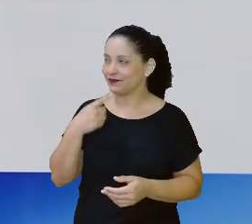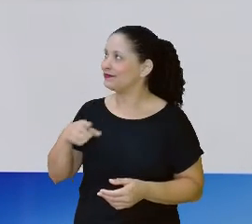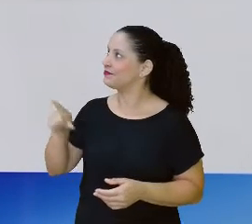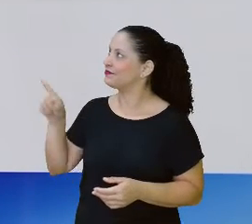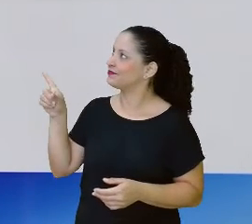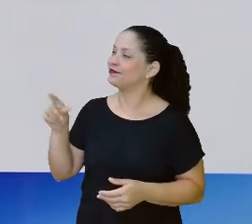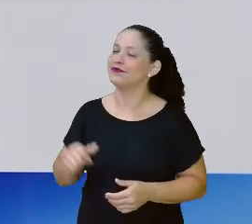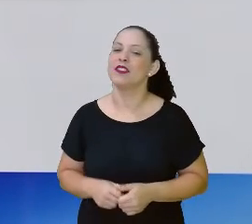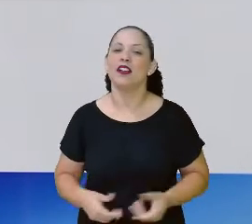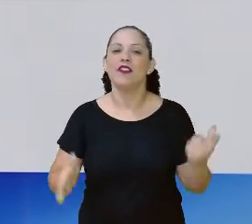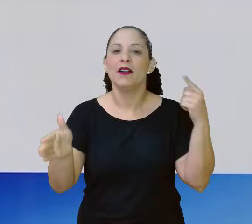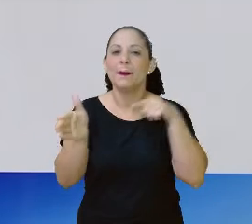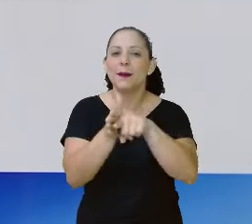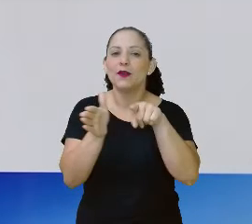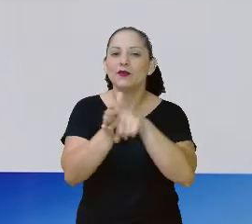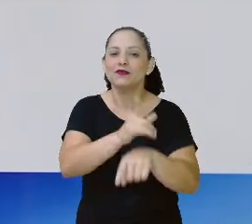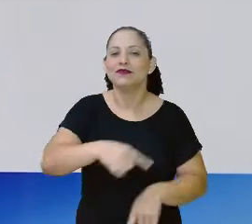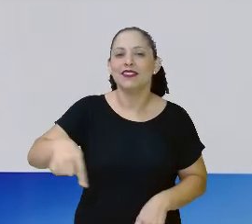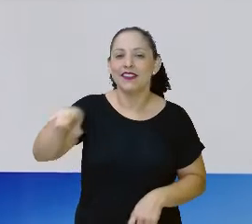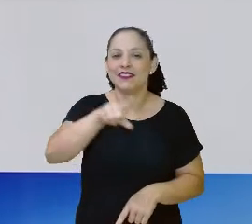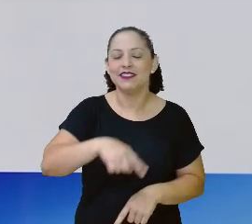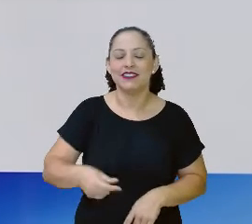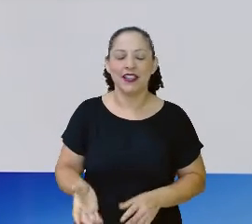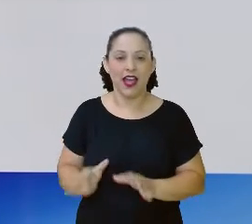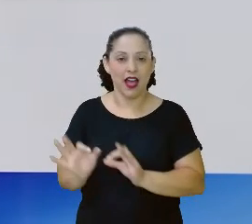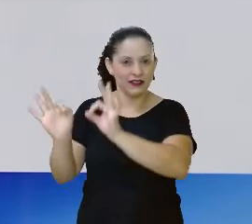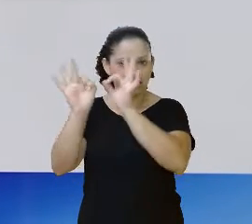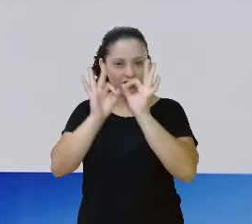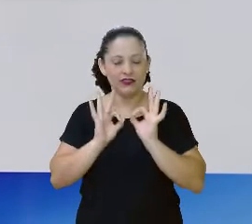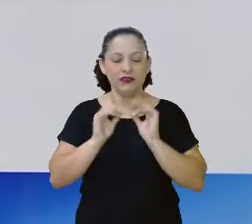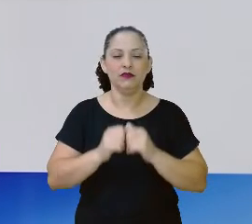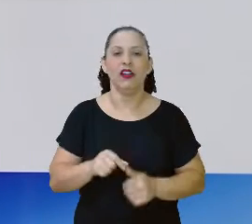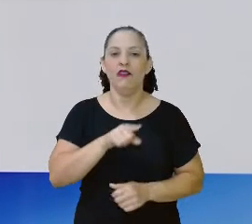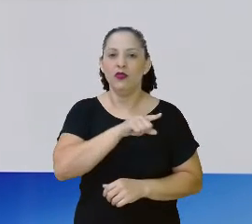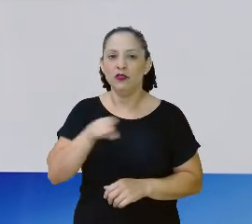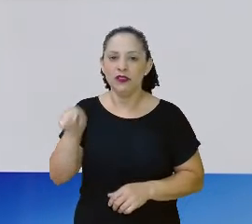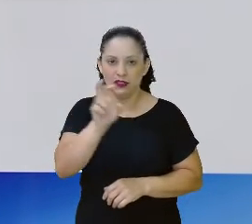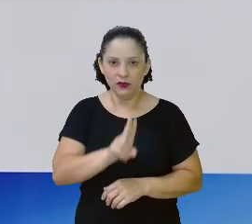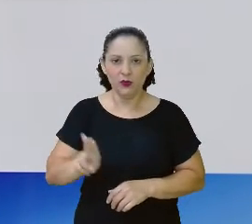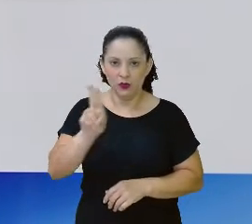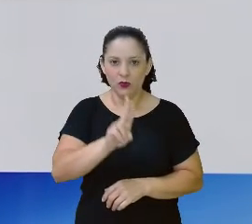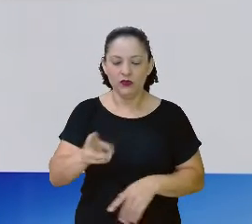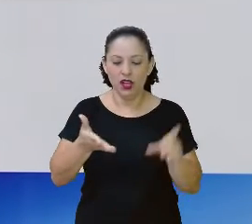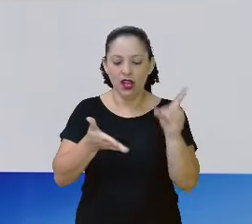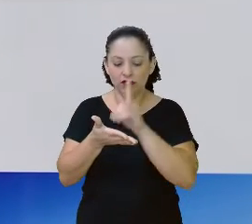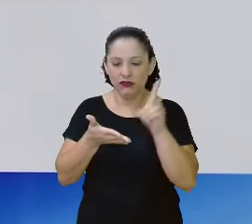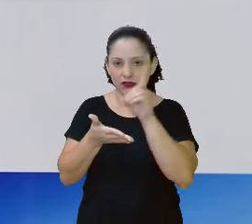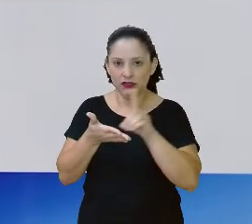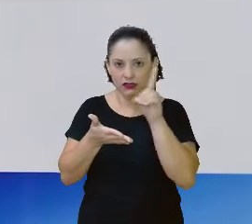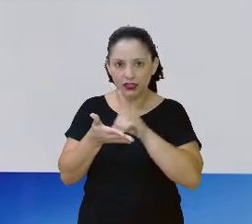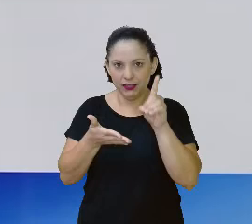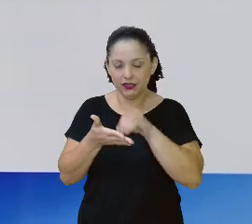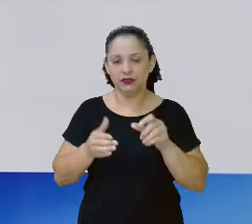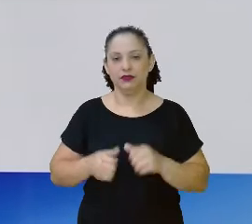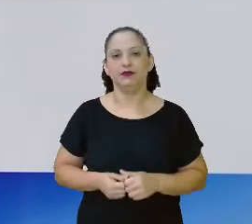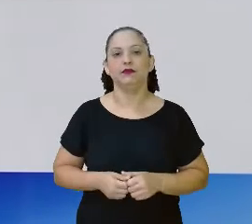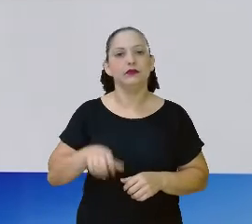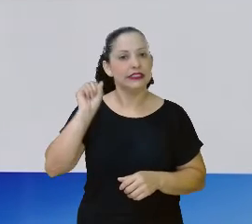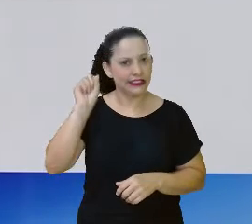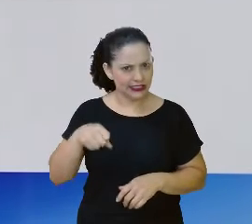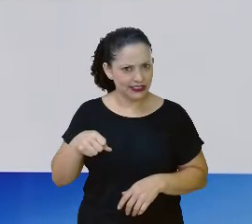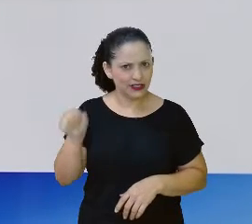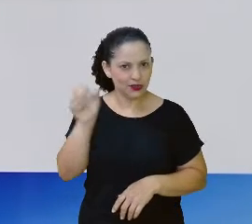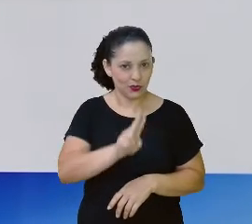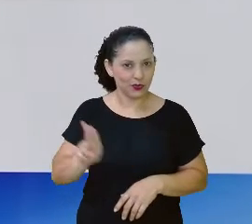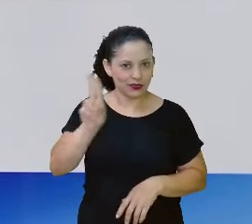Já vou lançar uma pergunta para quem está assistindo você. Costuma usar o dicionário? Se a tua resposta for sim.